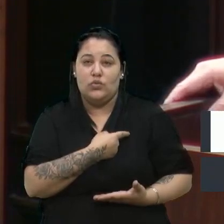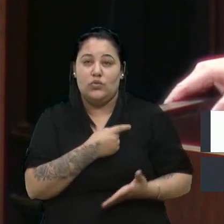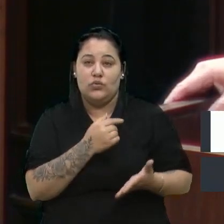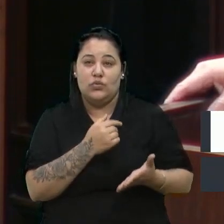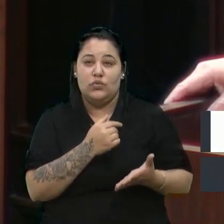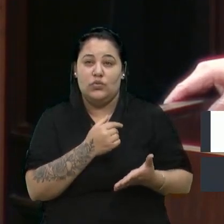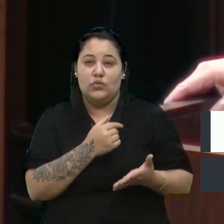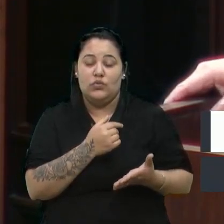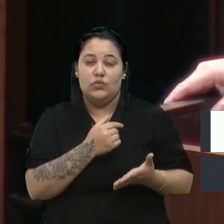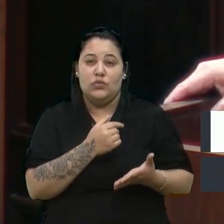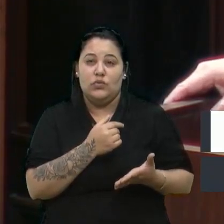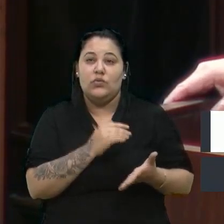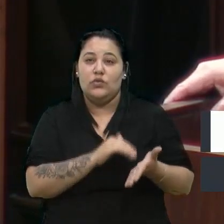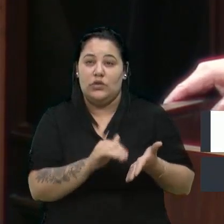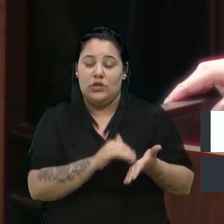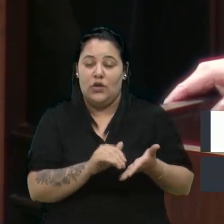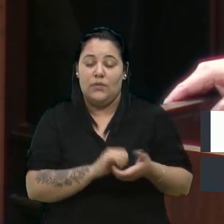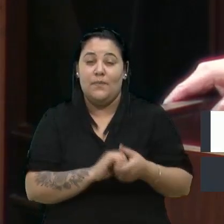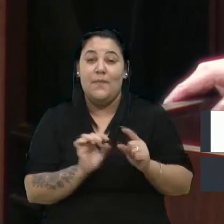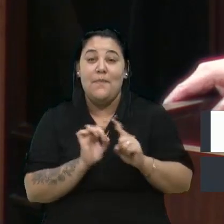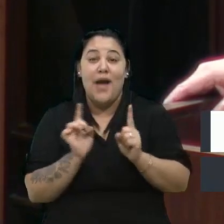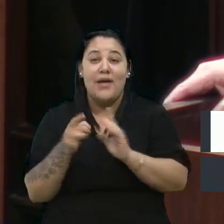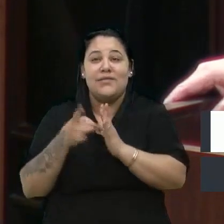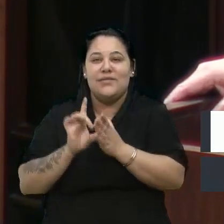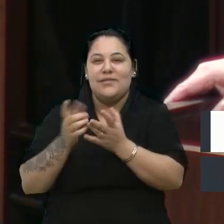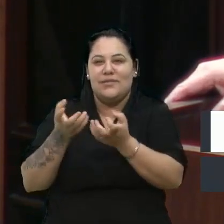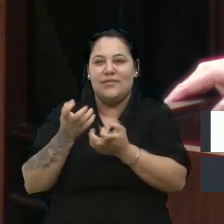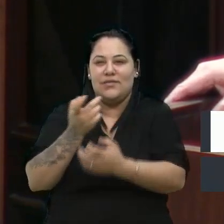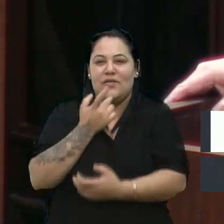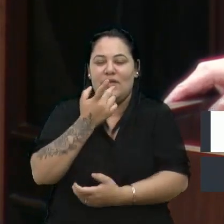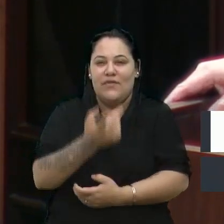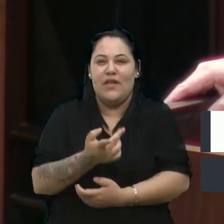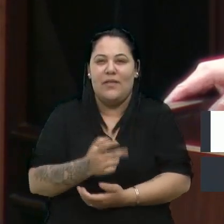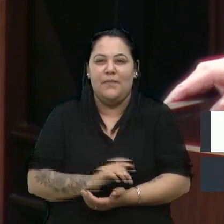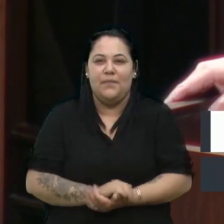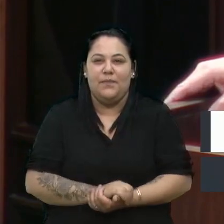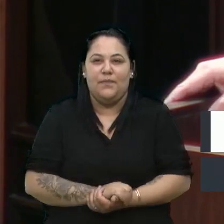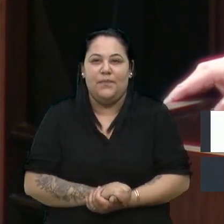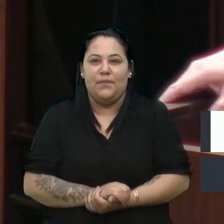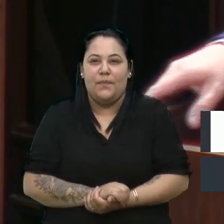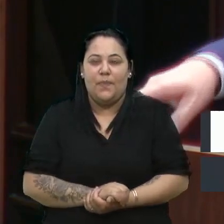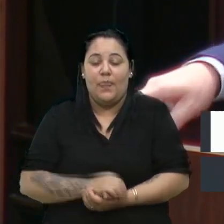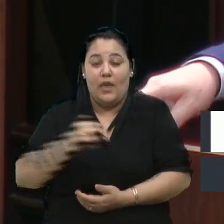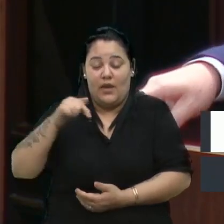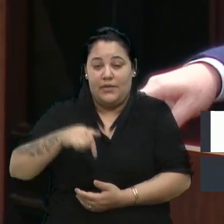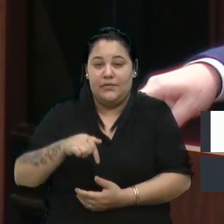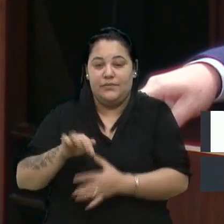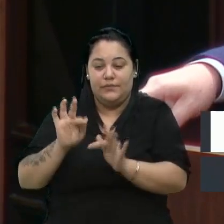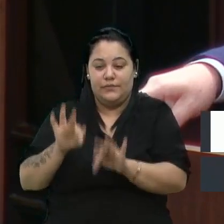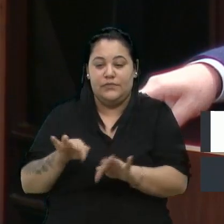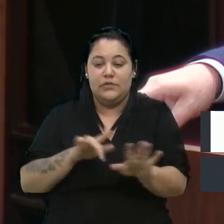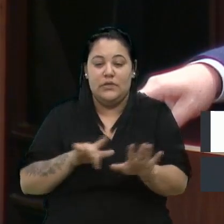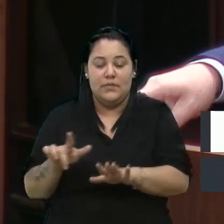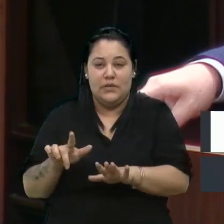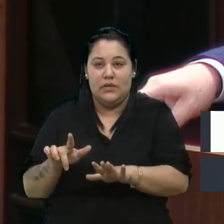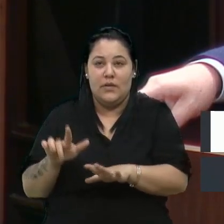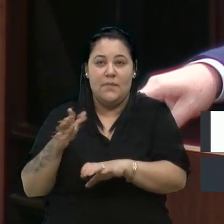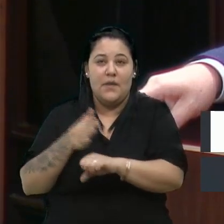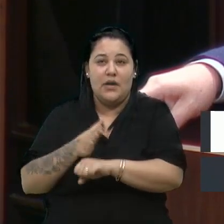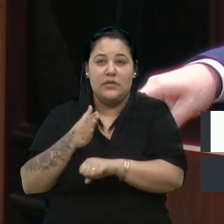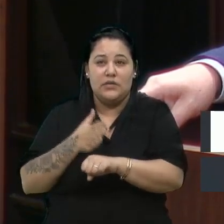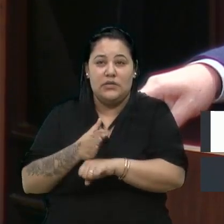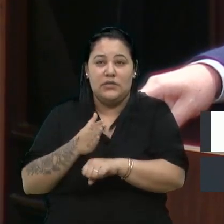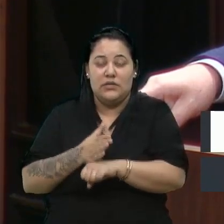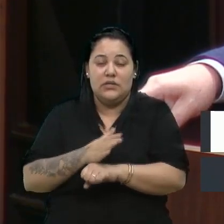antes, presidente, gostaria de dizer que neste final de semana participamos do